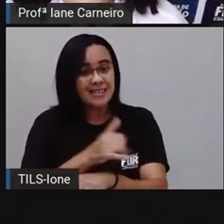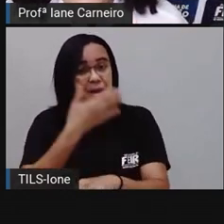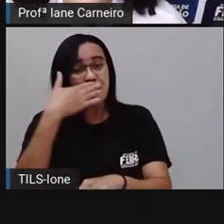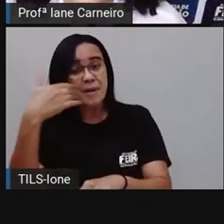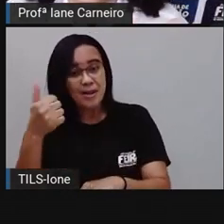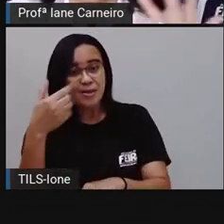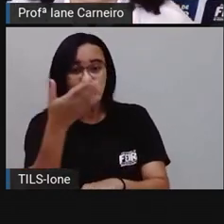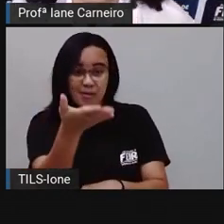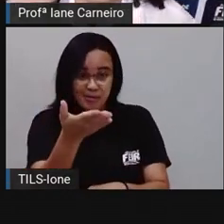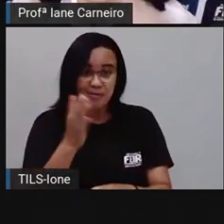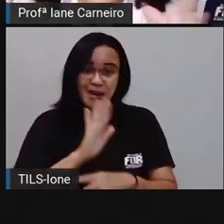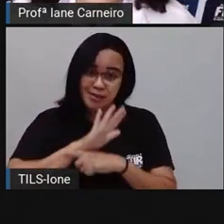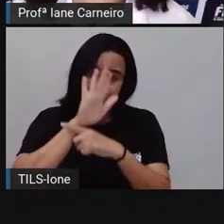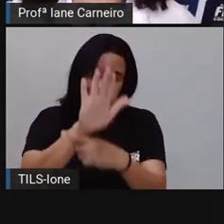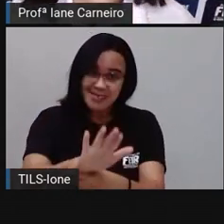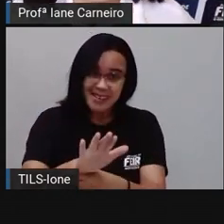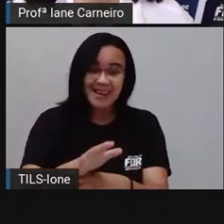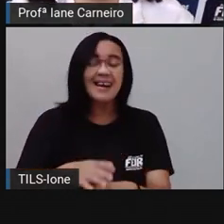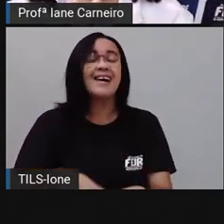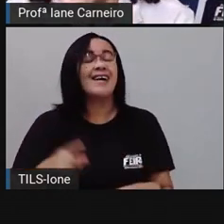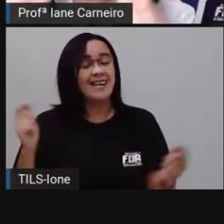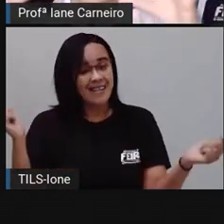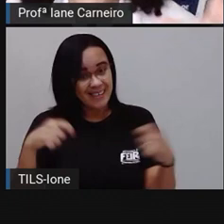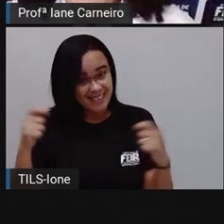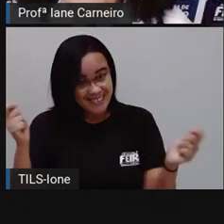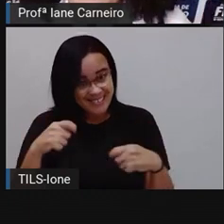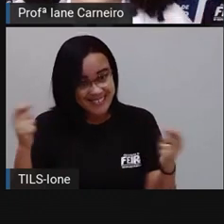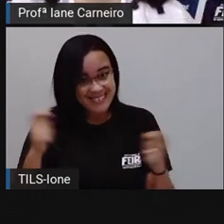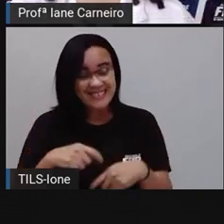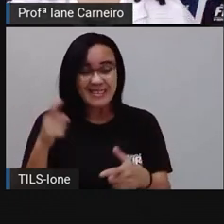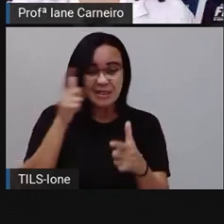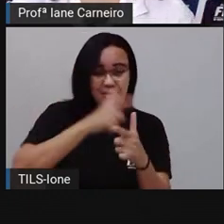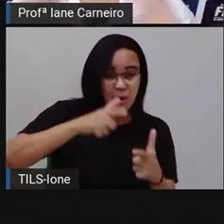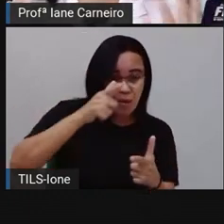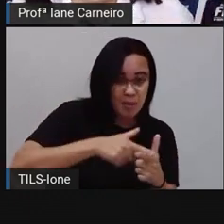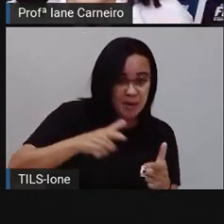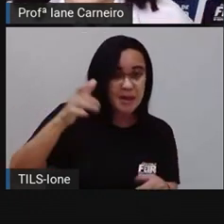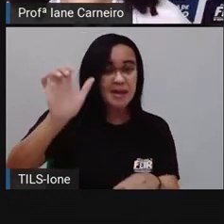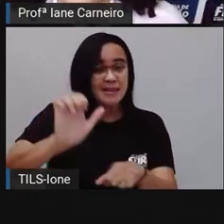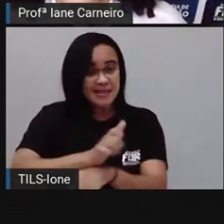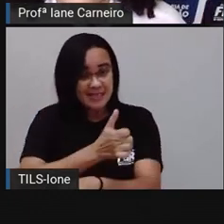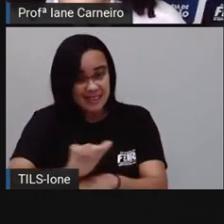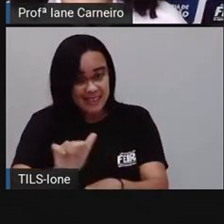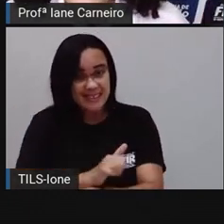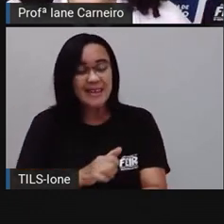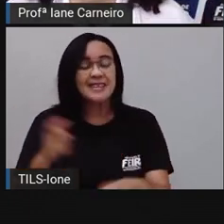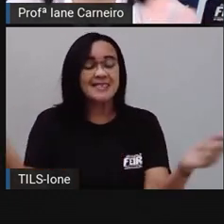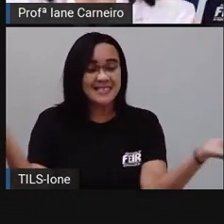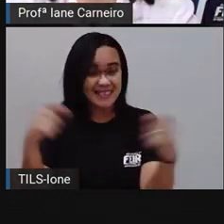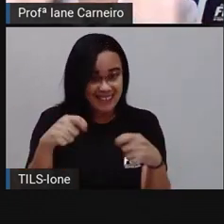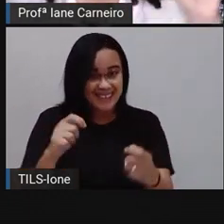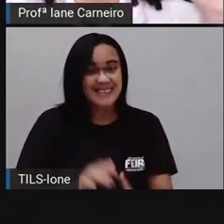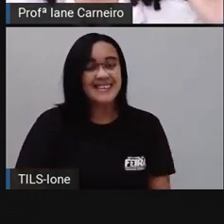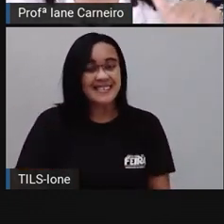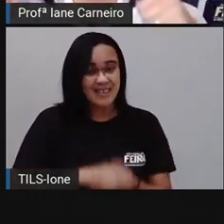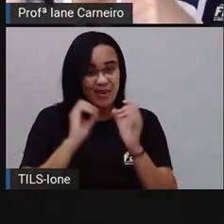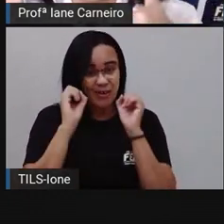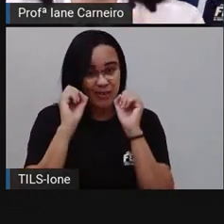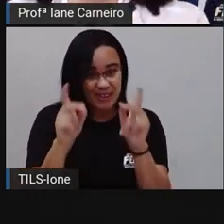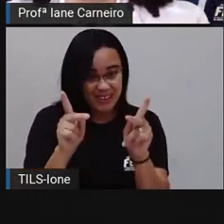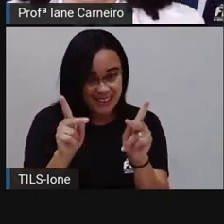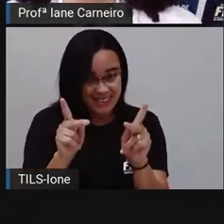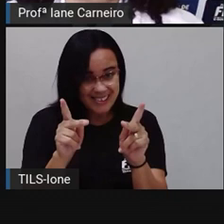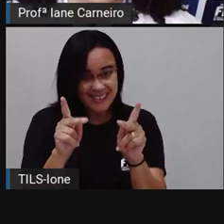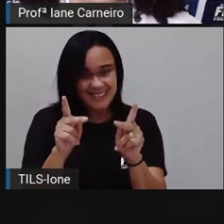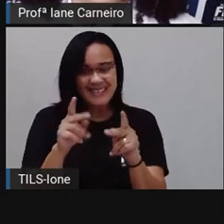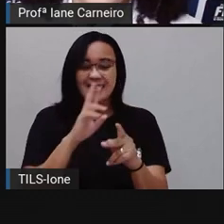certo? Então aí vai depender da estratégia, do problema, né? Do tipo de estratégia, tá certo? Então esse problema nós já